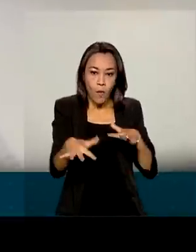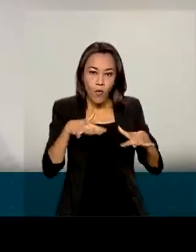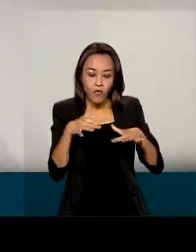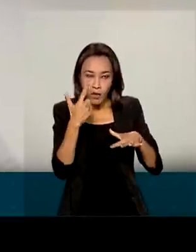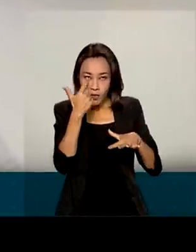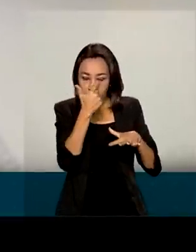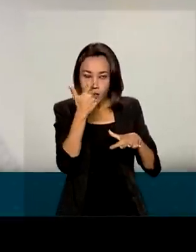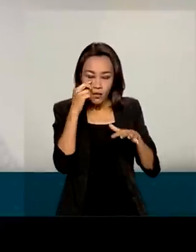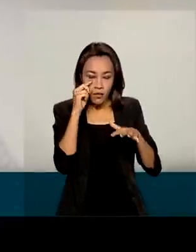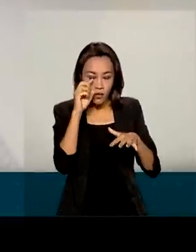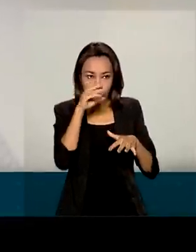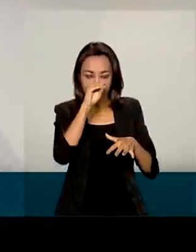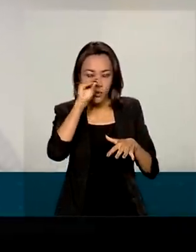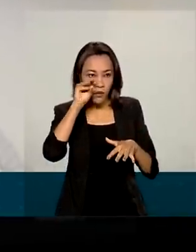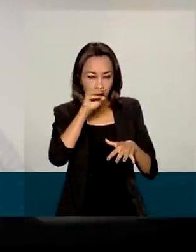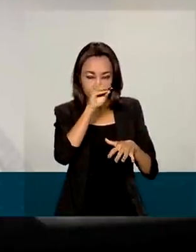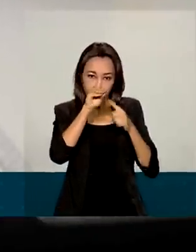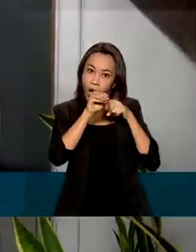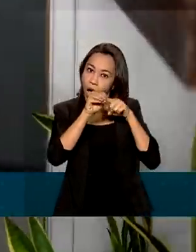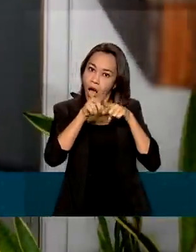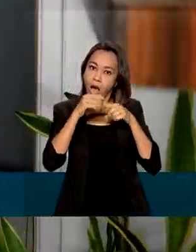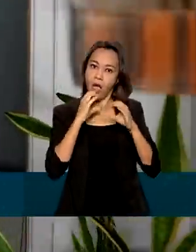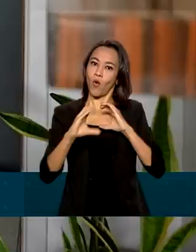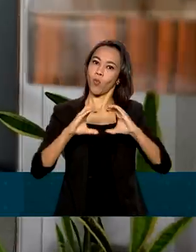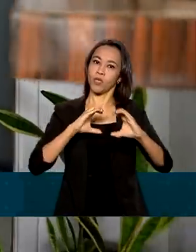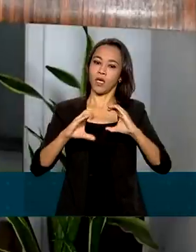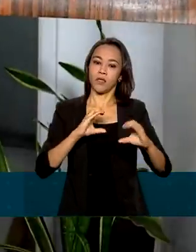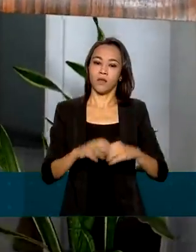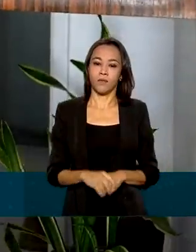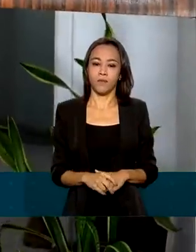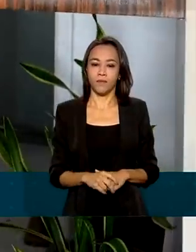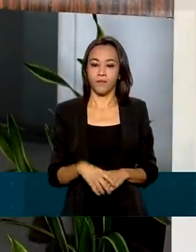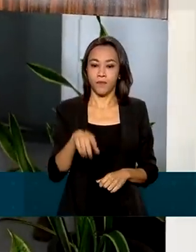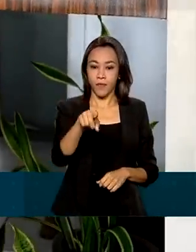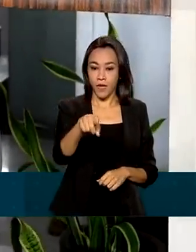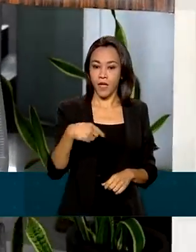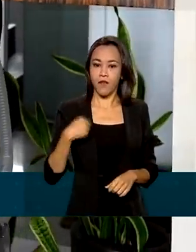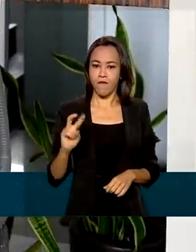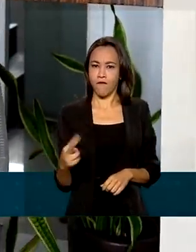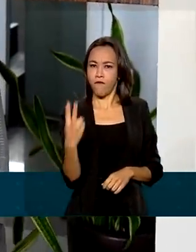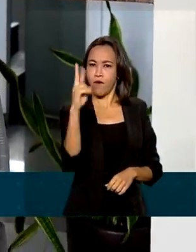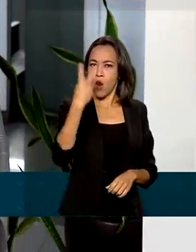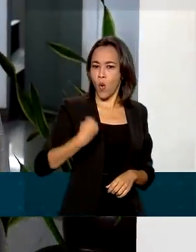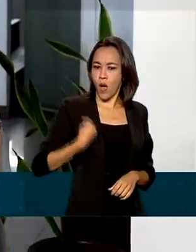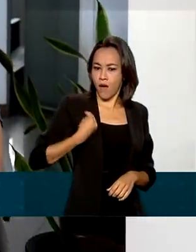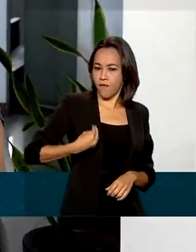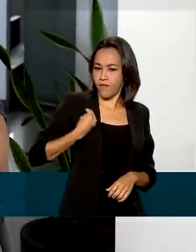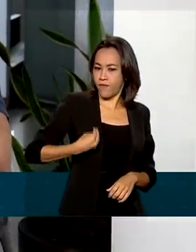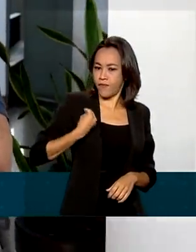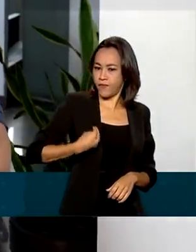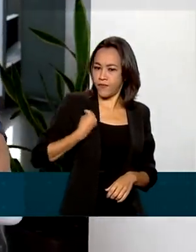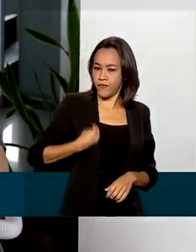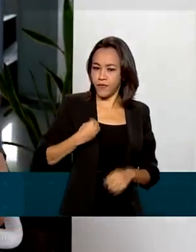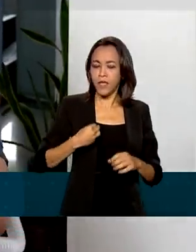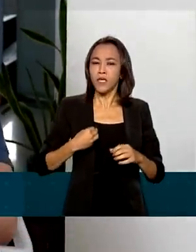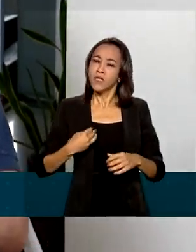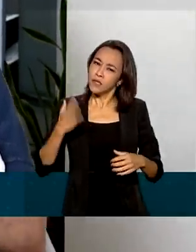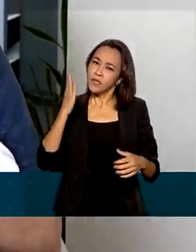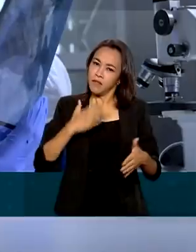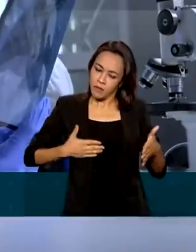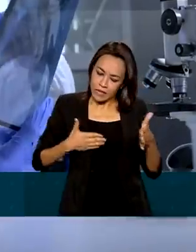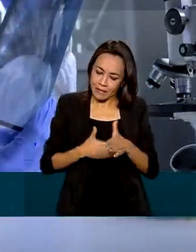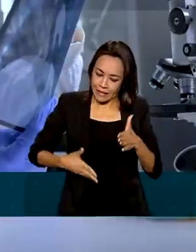dos olhos e se tornou a sua voz. Eu passei a dar valor à vida e tentar viver com todas as limitações